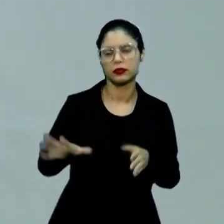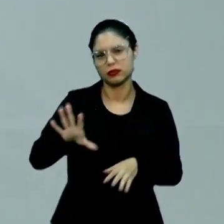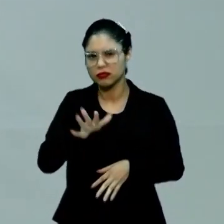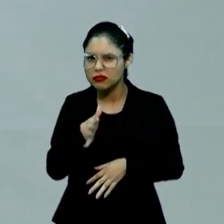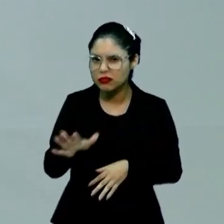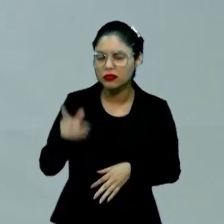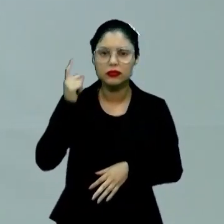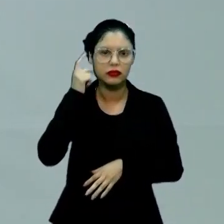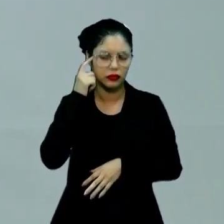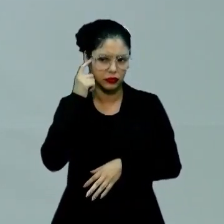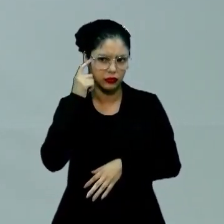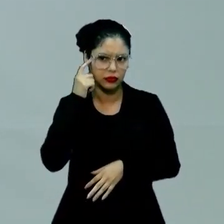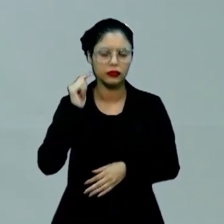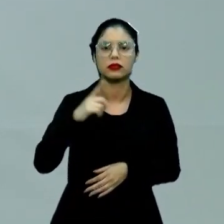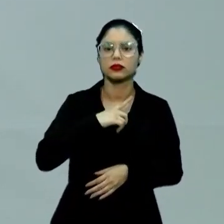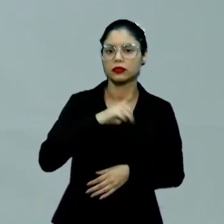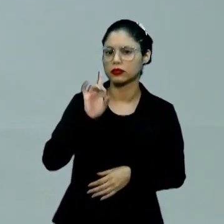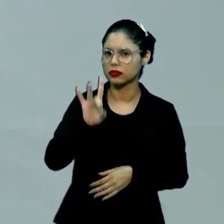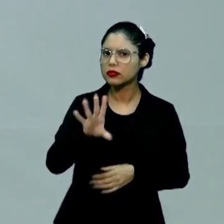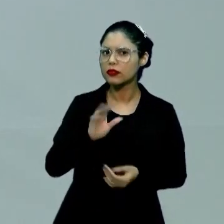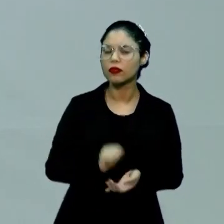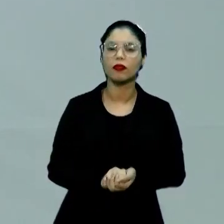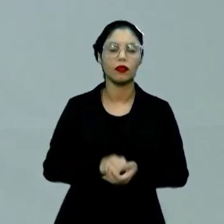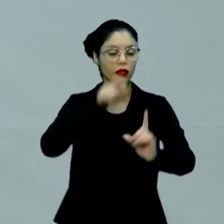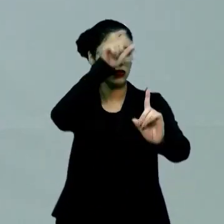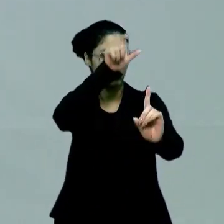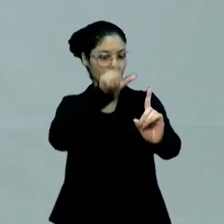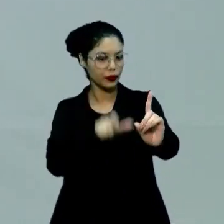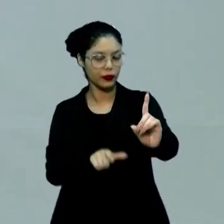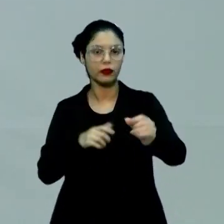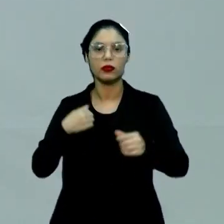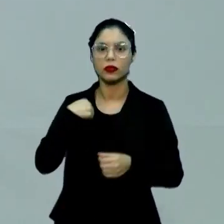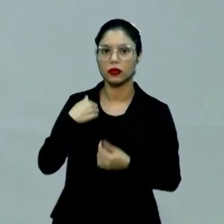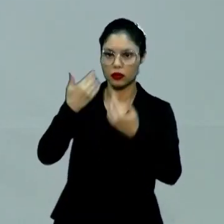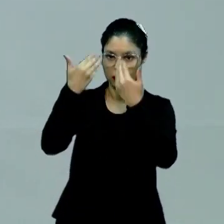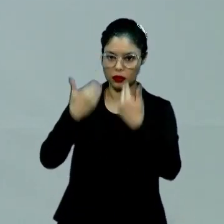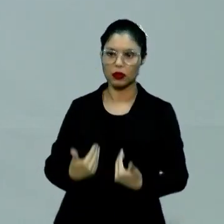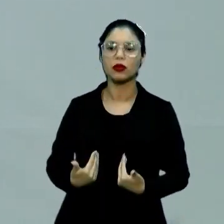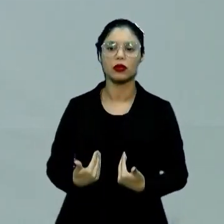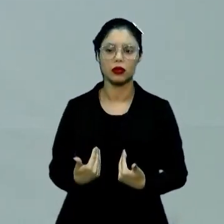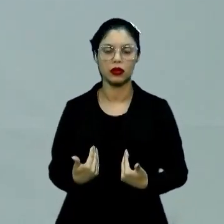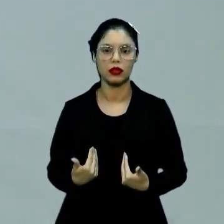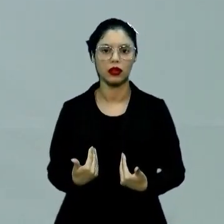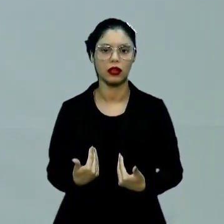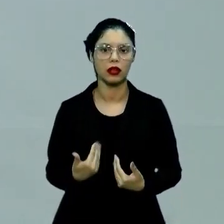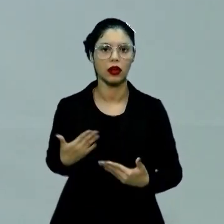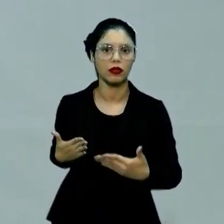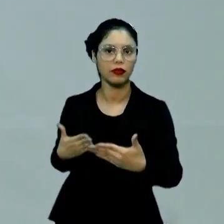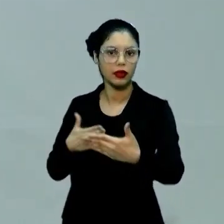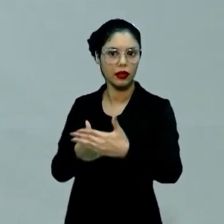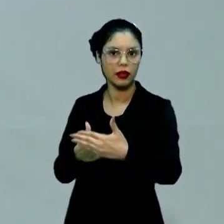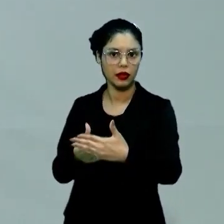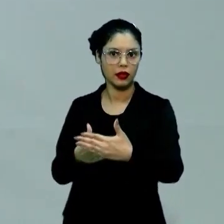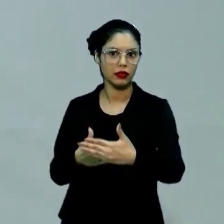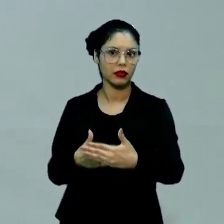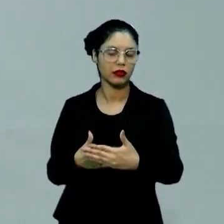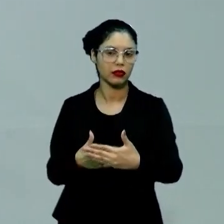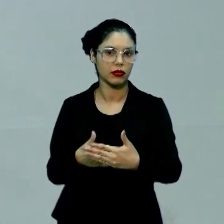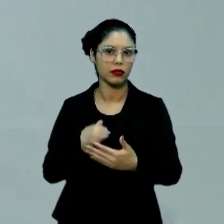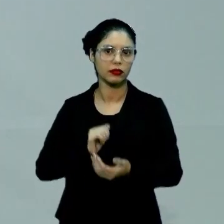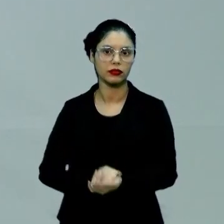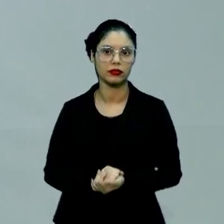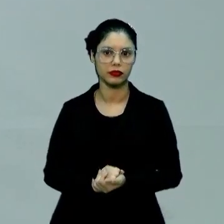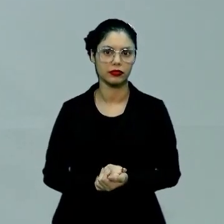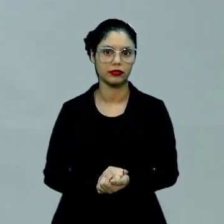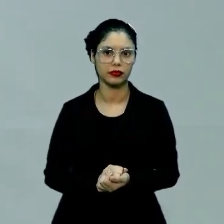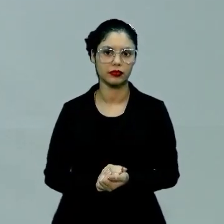em que eu tenho apenas o referencial de onde eu vim, eu vou me limitar porque eu vou achar Não, eu